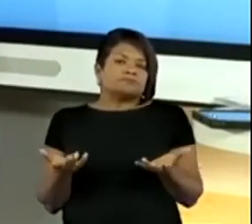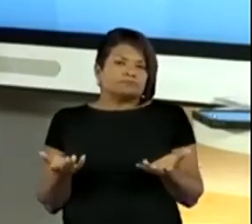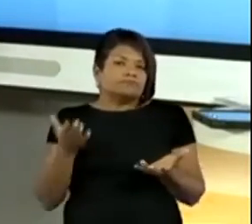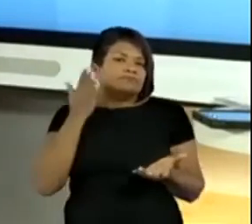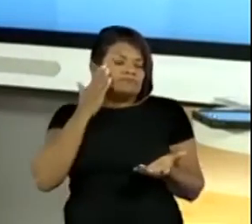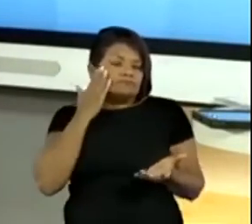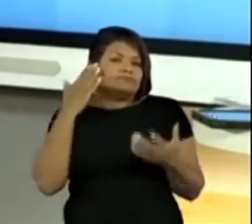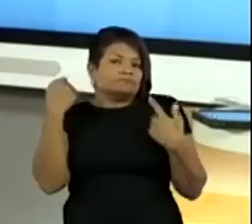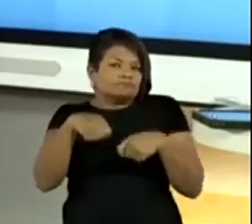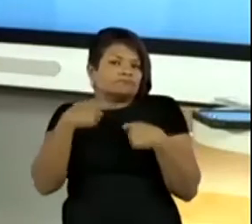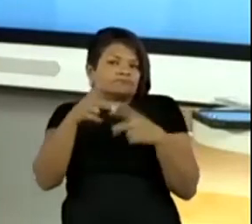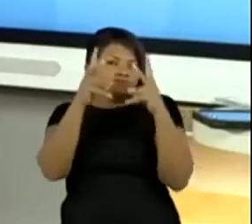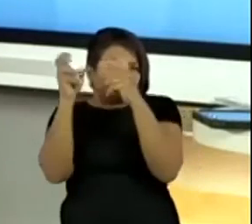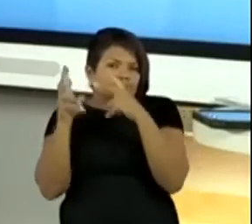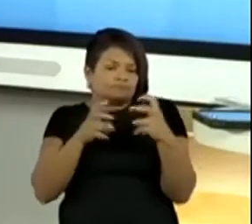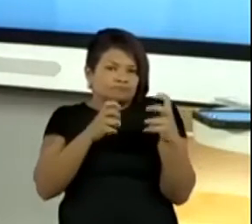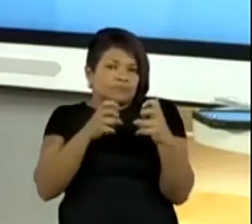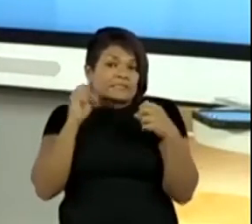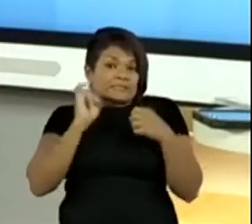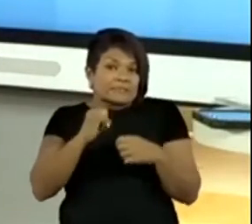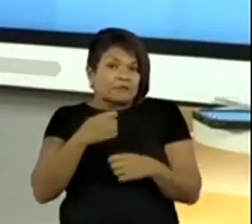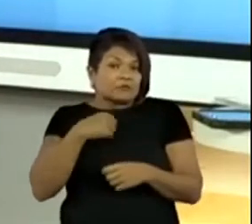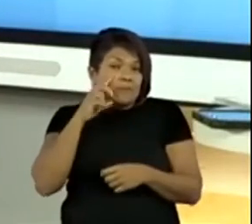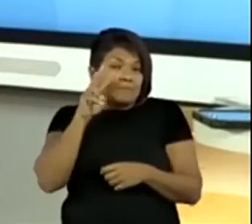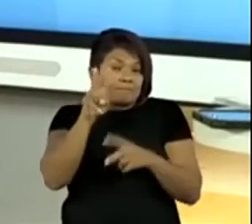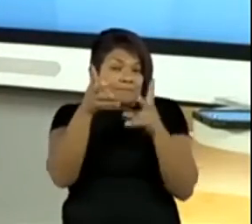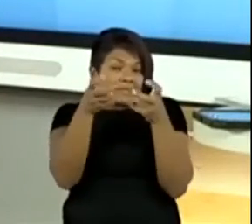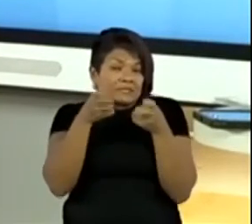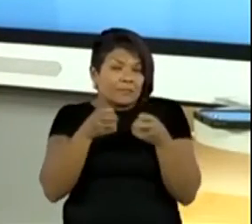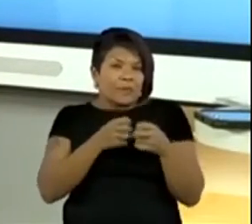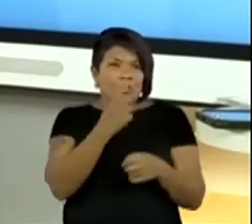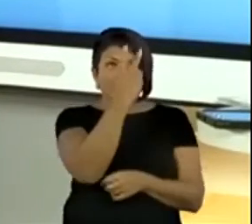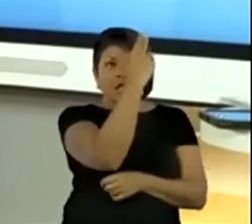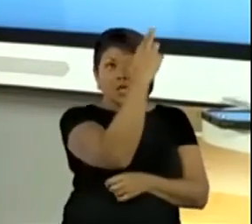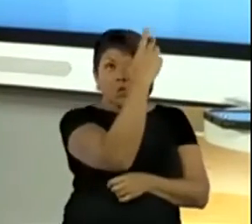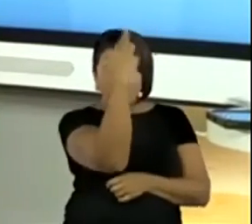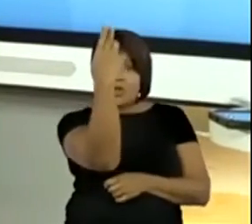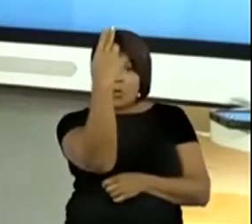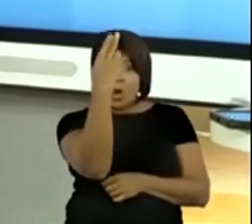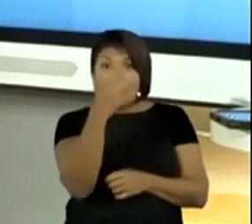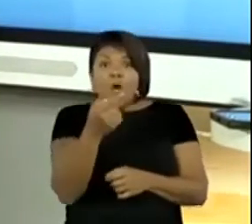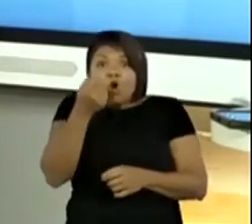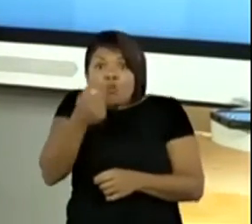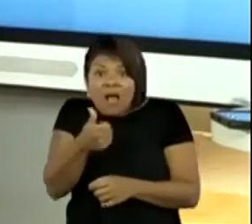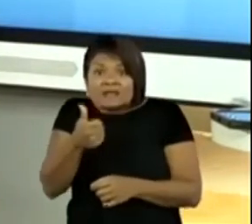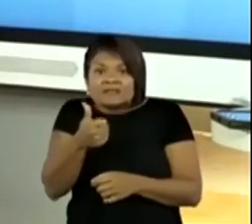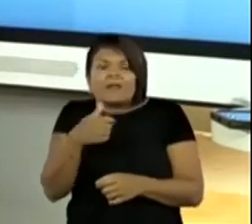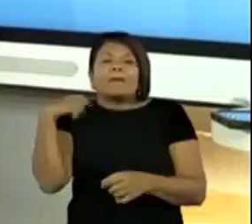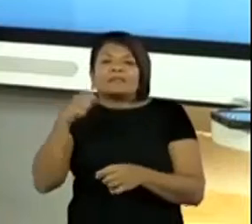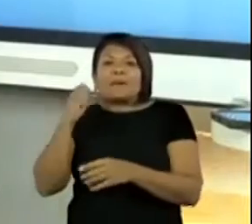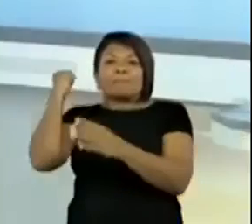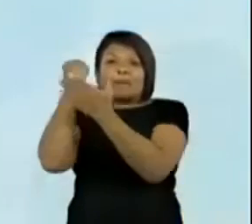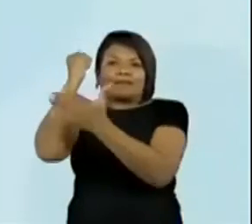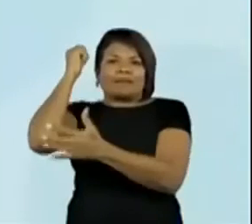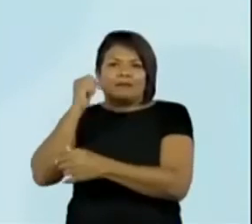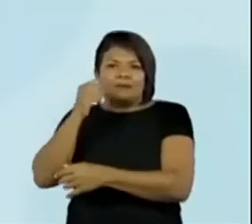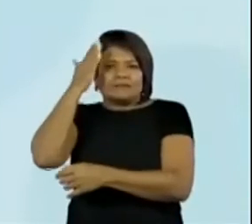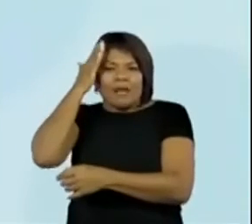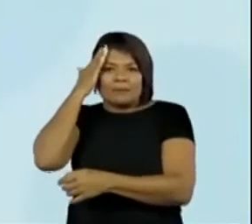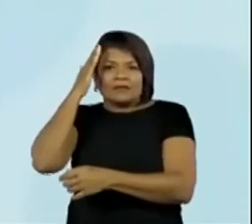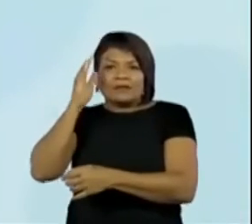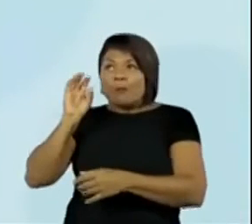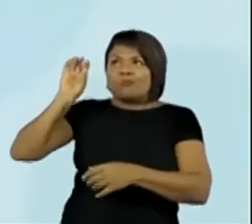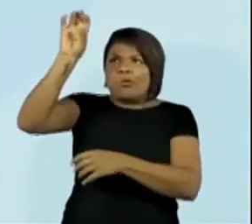Ah, ele não deixou eu fazer. Mas olha o aconteceu, gente. Surgiu o quê? Aqui tem um espaço.